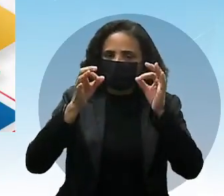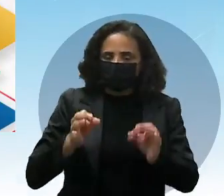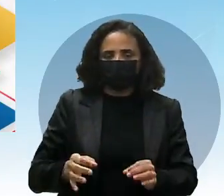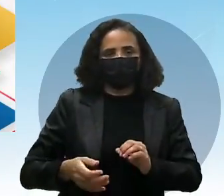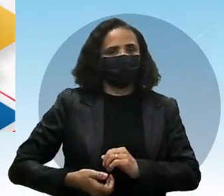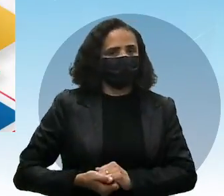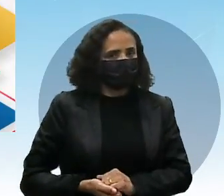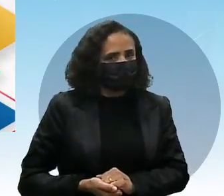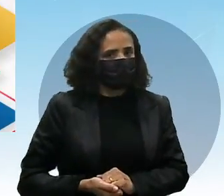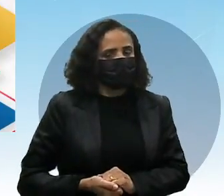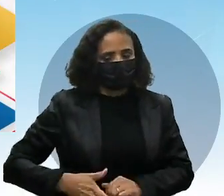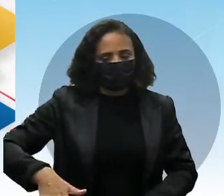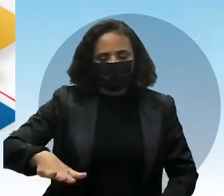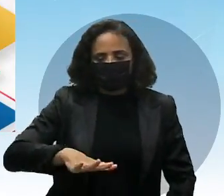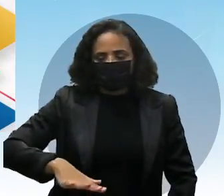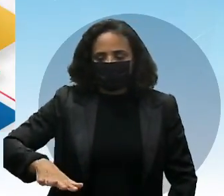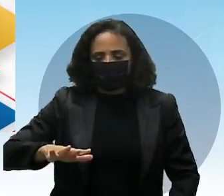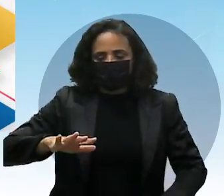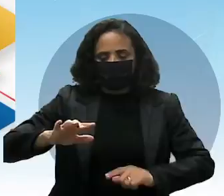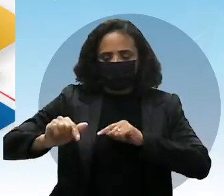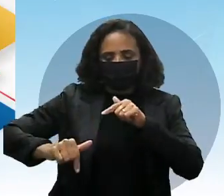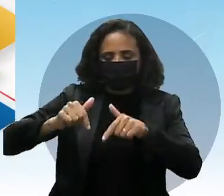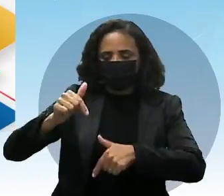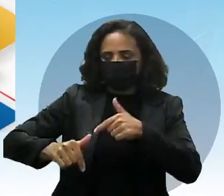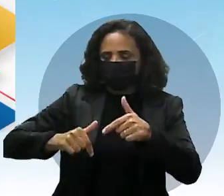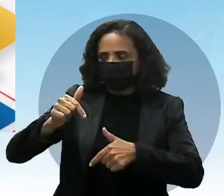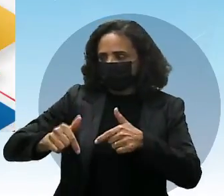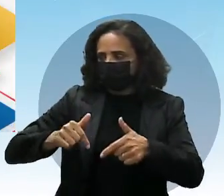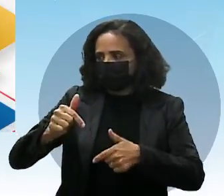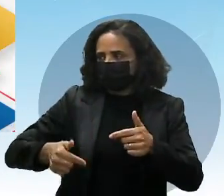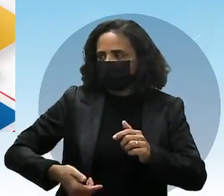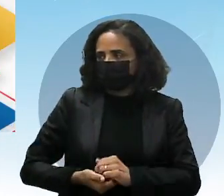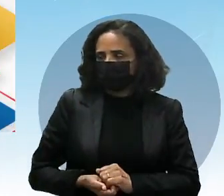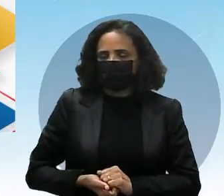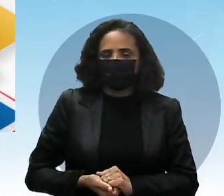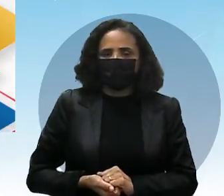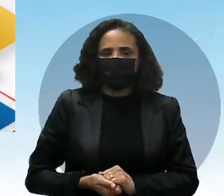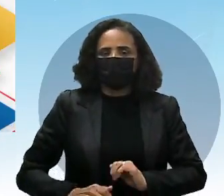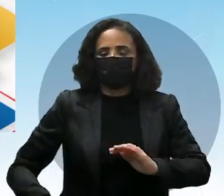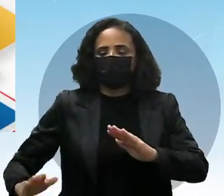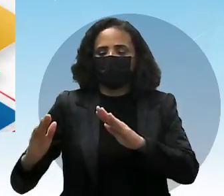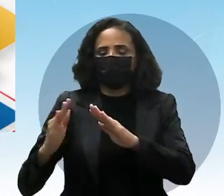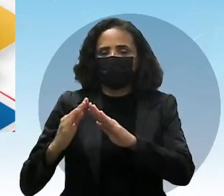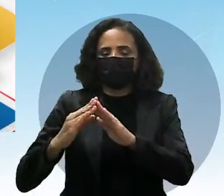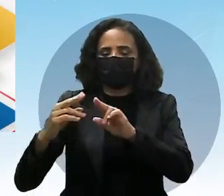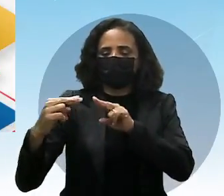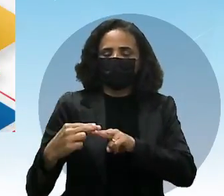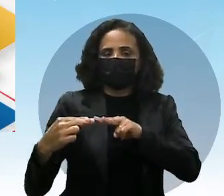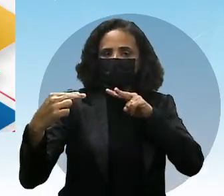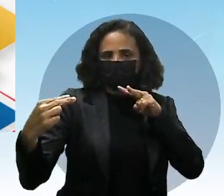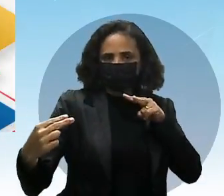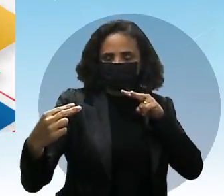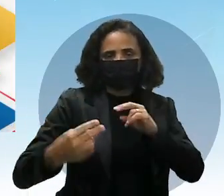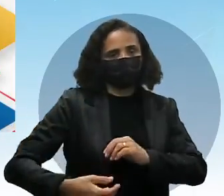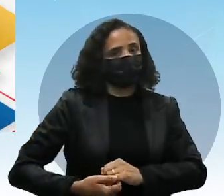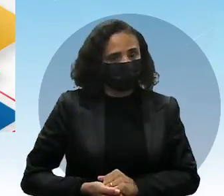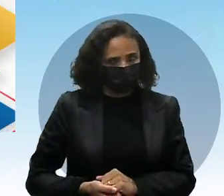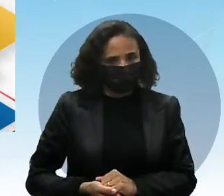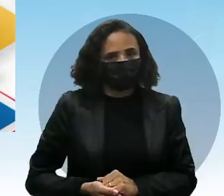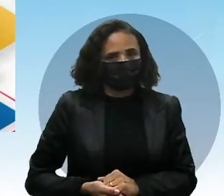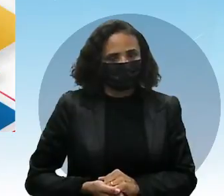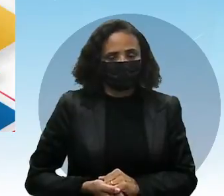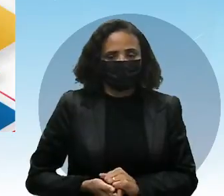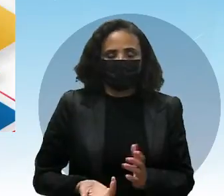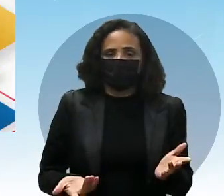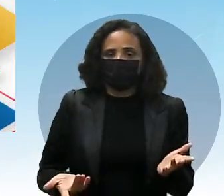caso o local de trabalho dele Estava sendo a sua própria residência Ok? Mas